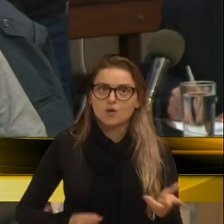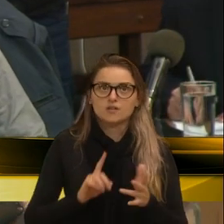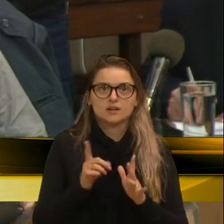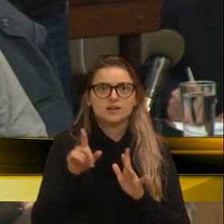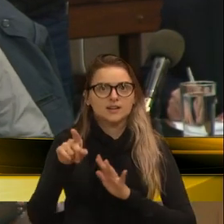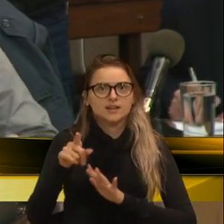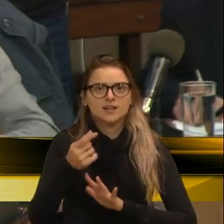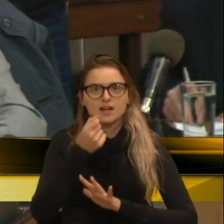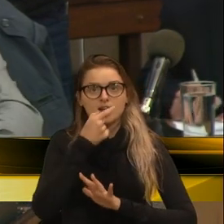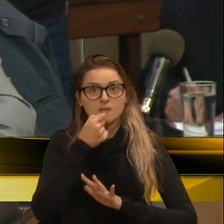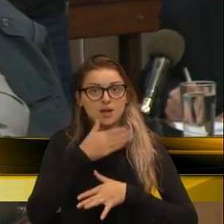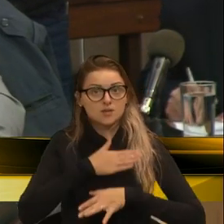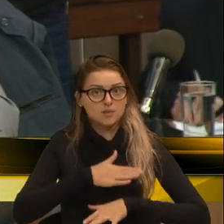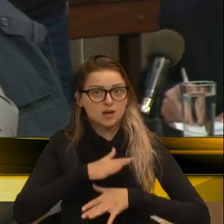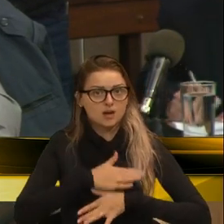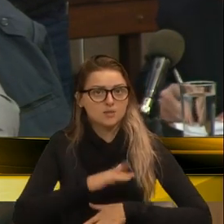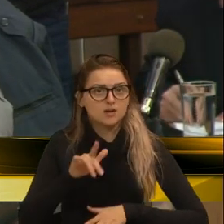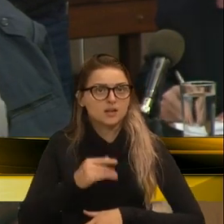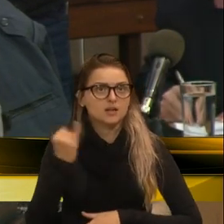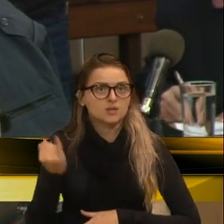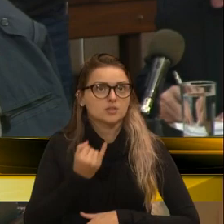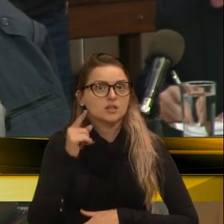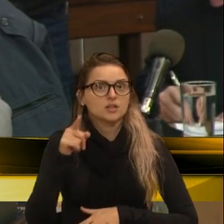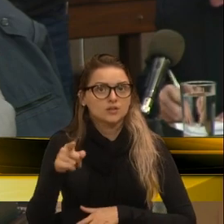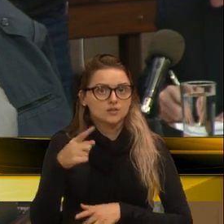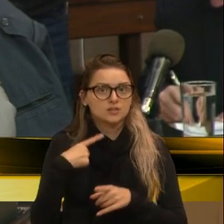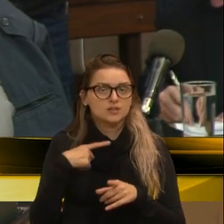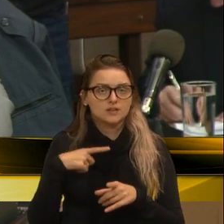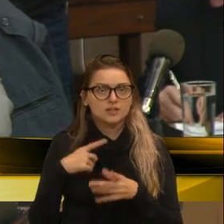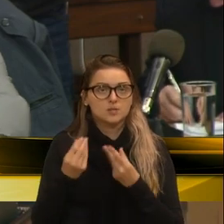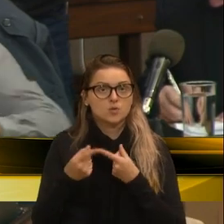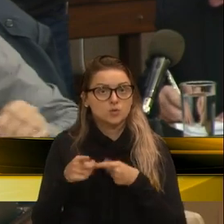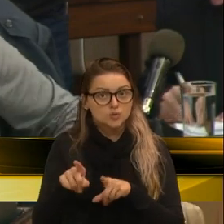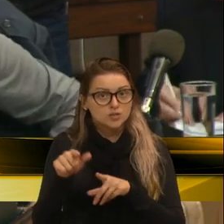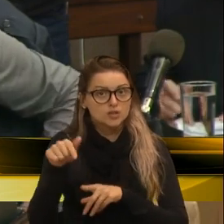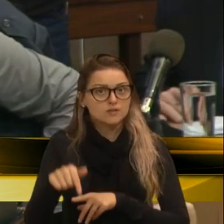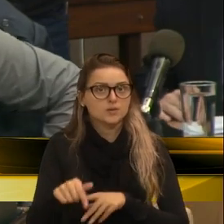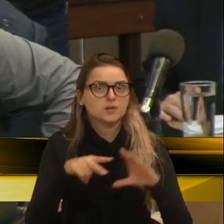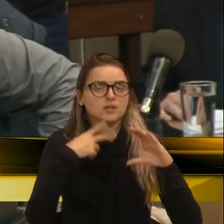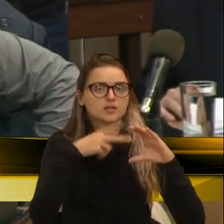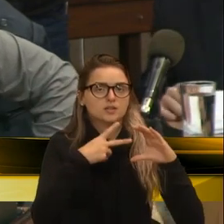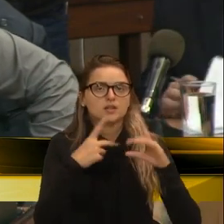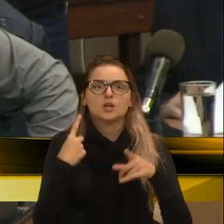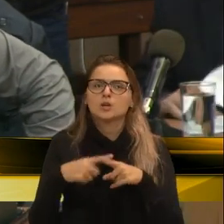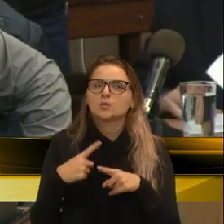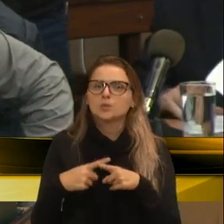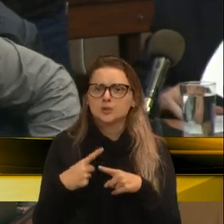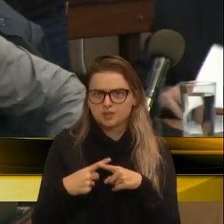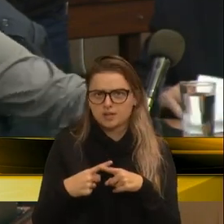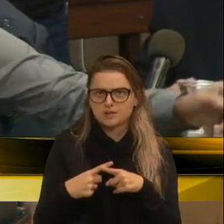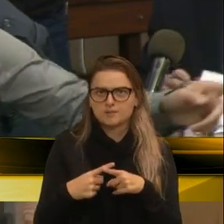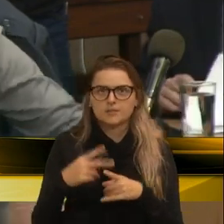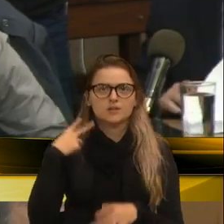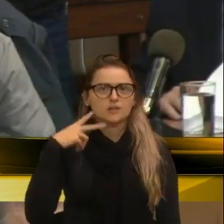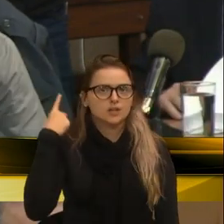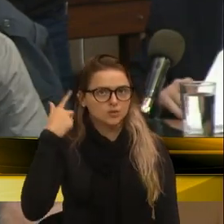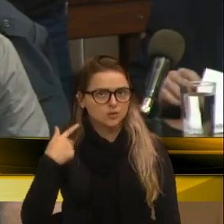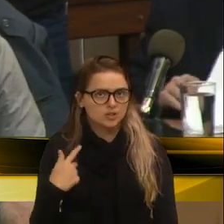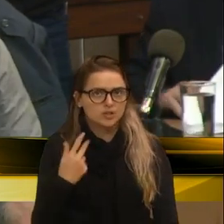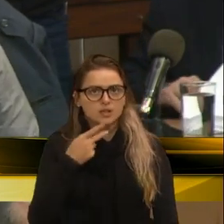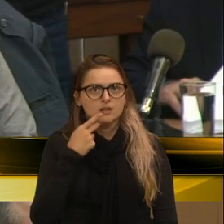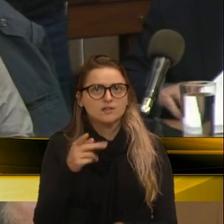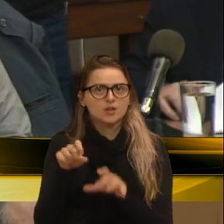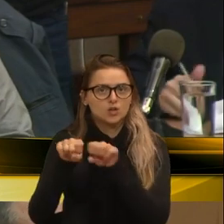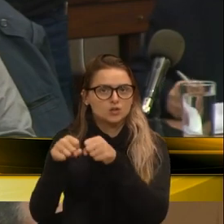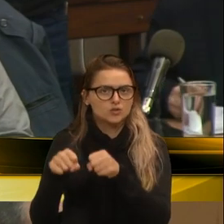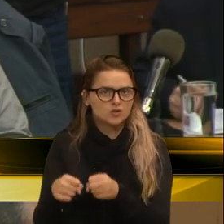um calmante, que é importante, viu, porque o senhor vai ter muito desafio aqui pela frente. Até porque, vereador Renato, quando a vereadora Gladys falou da destruição da